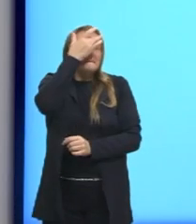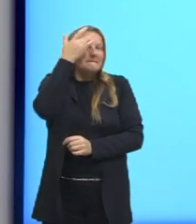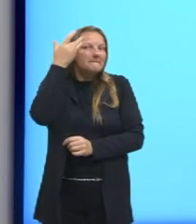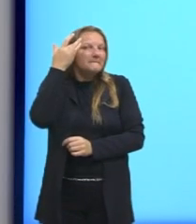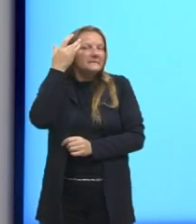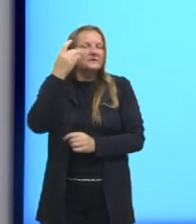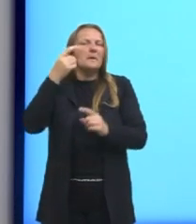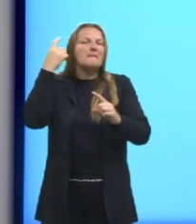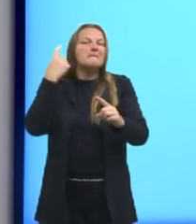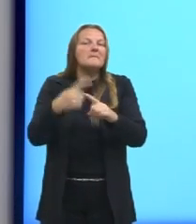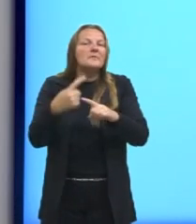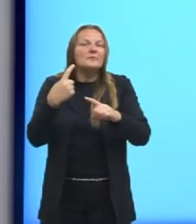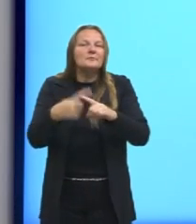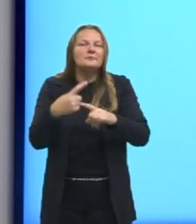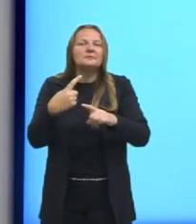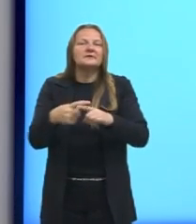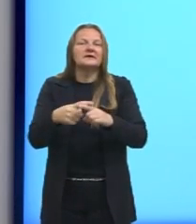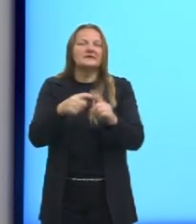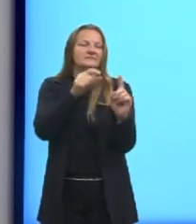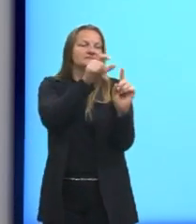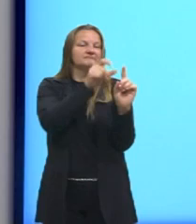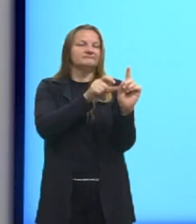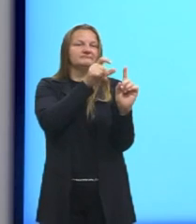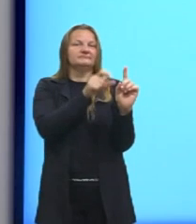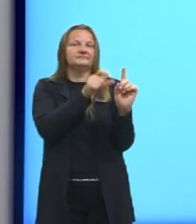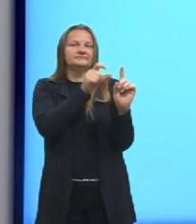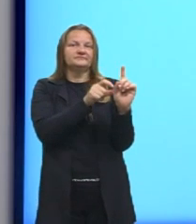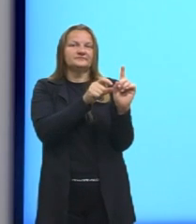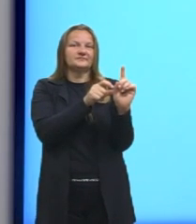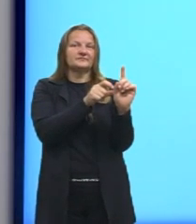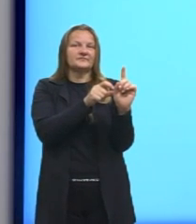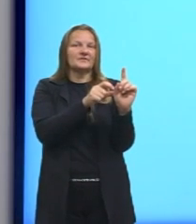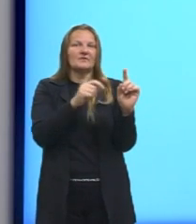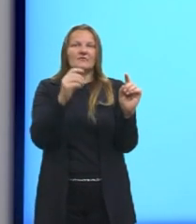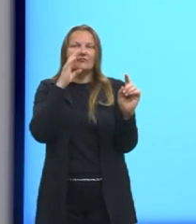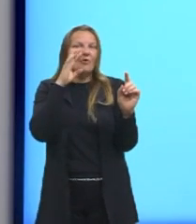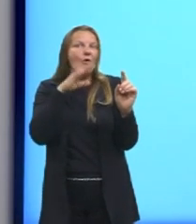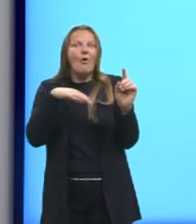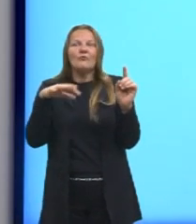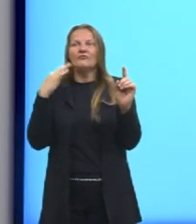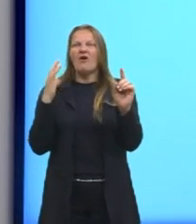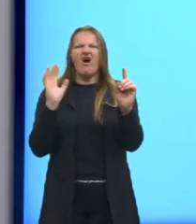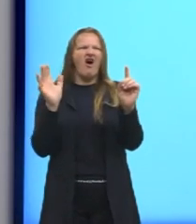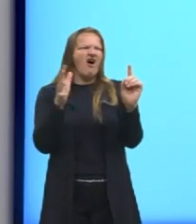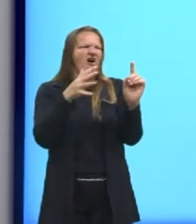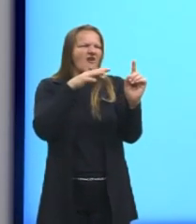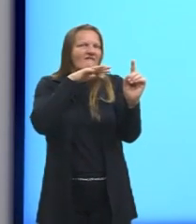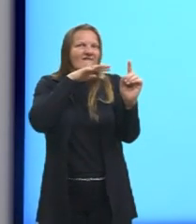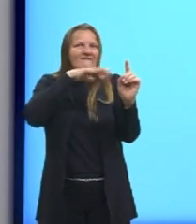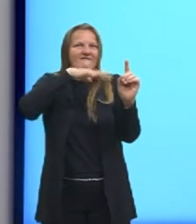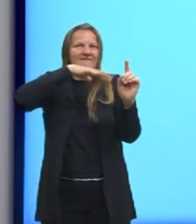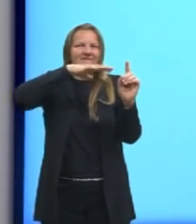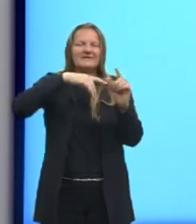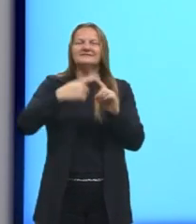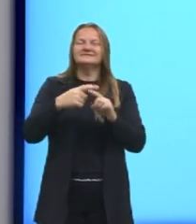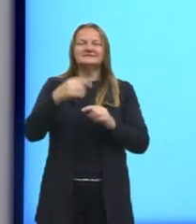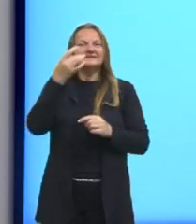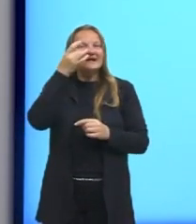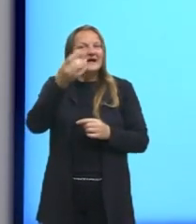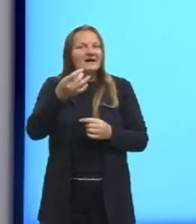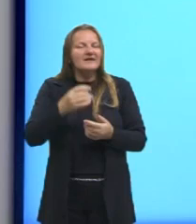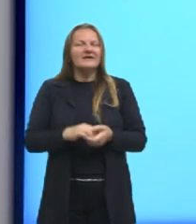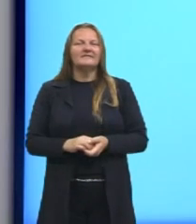porquê das celebridades serem tão cultuadas, ele está alertando. Alertando as pessoas,